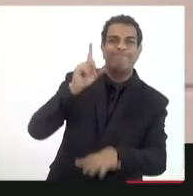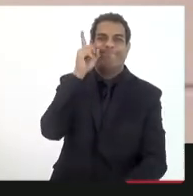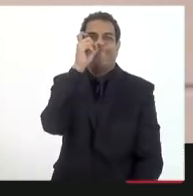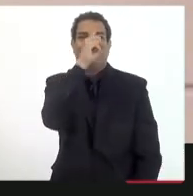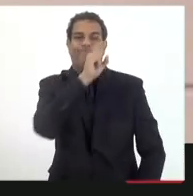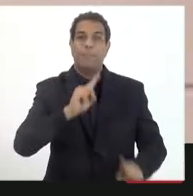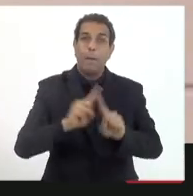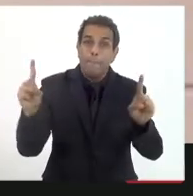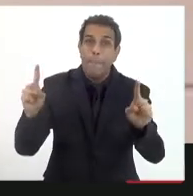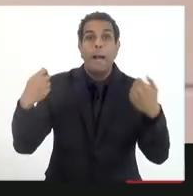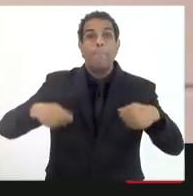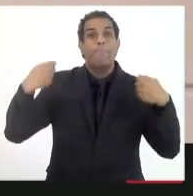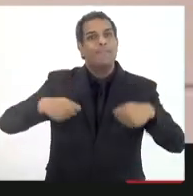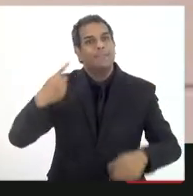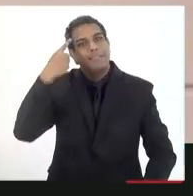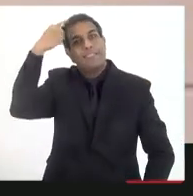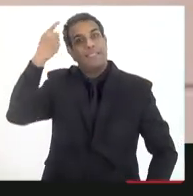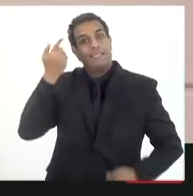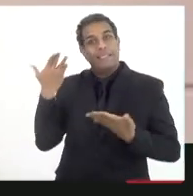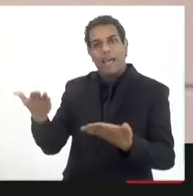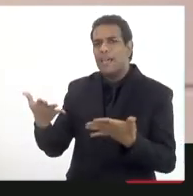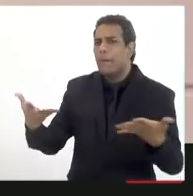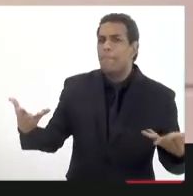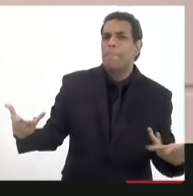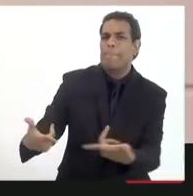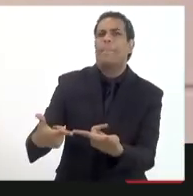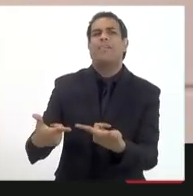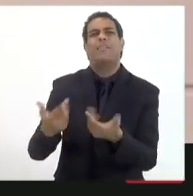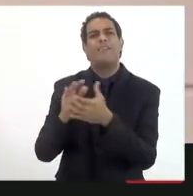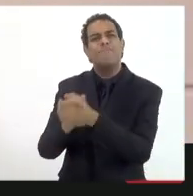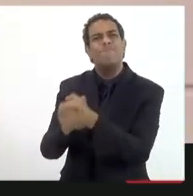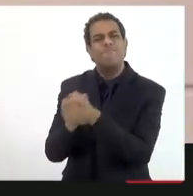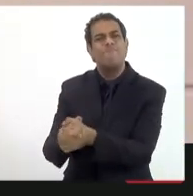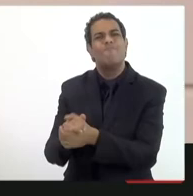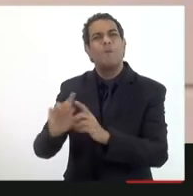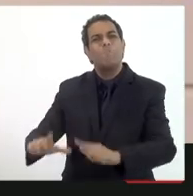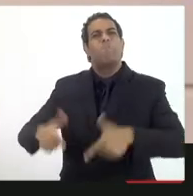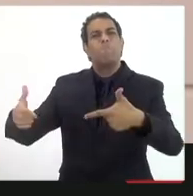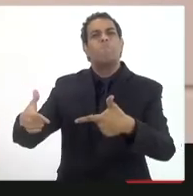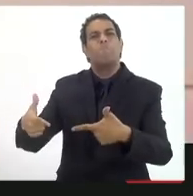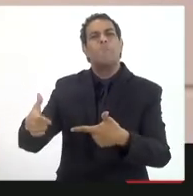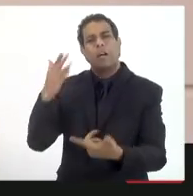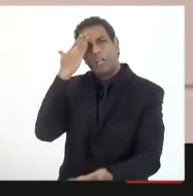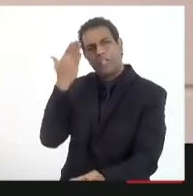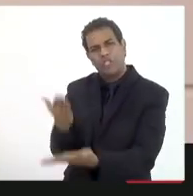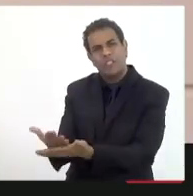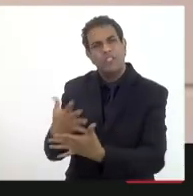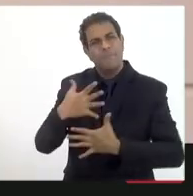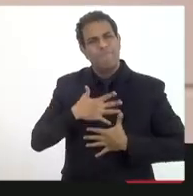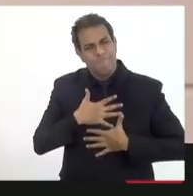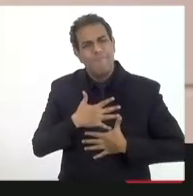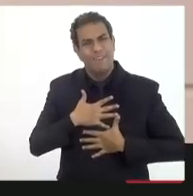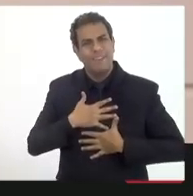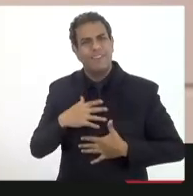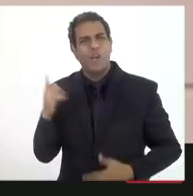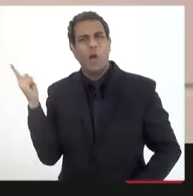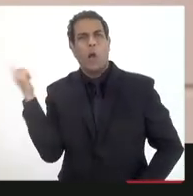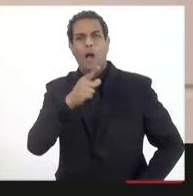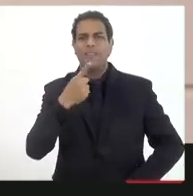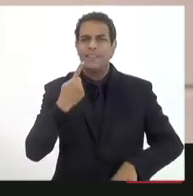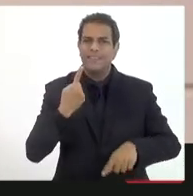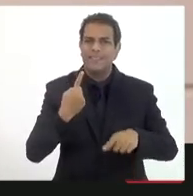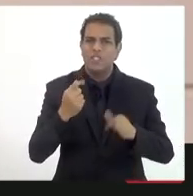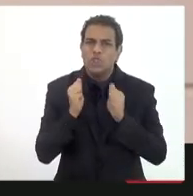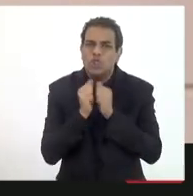grandes ideias e certamente essa é uma dessas grandes ideias parabéns pela iniciativa conte comigo quero me somar a todos aqui para construirmos juntos